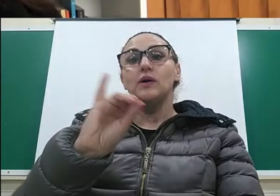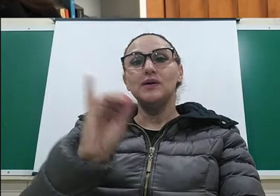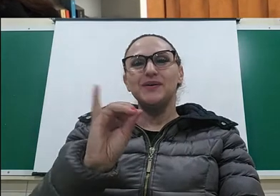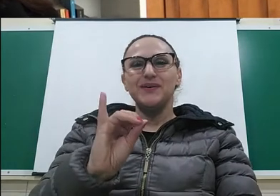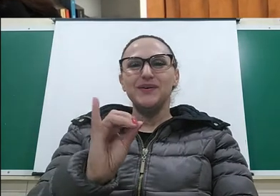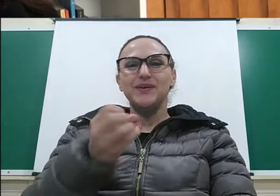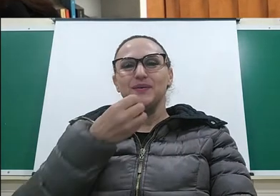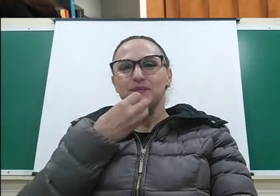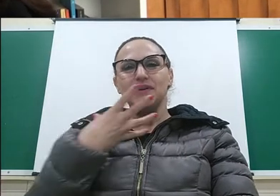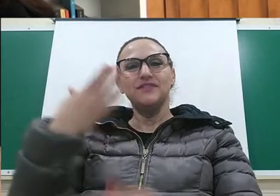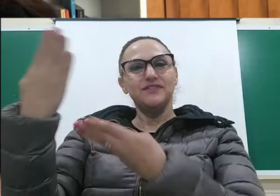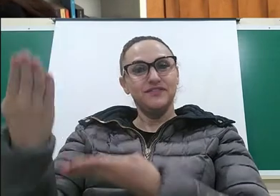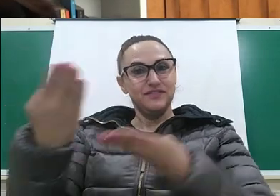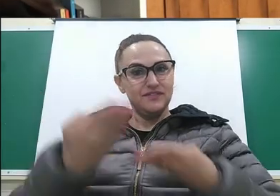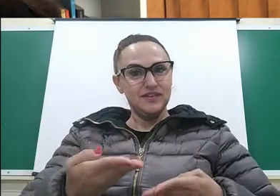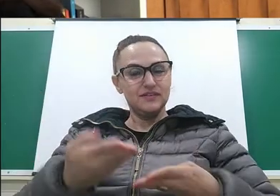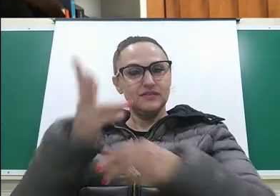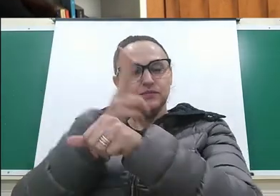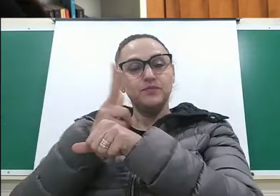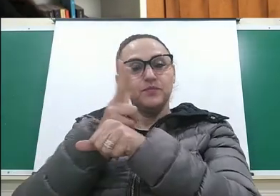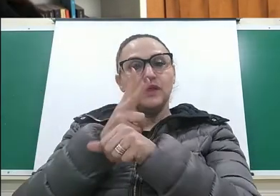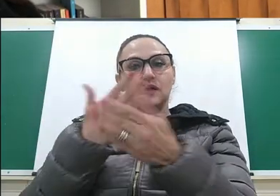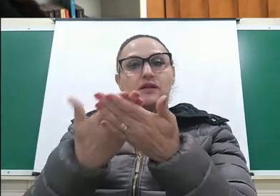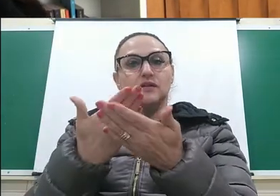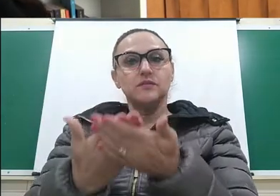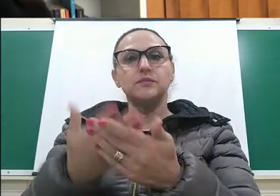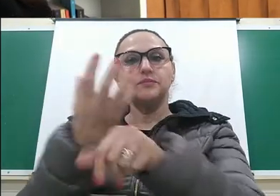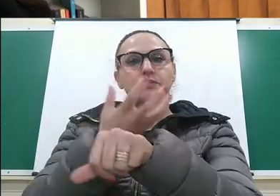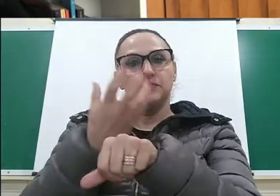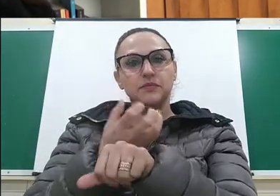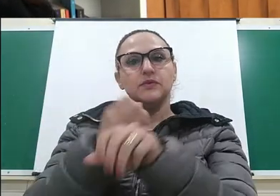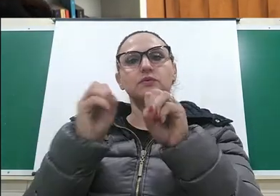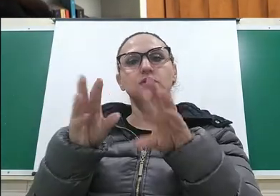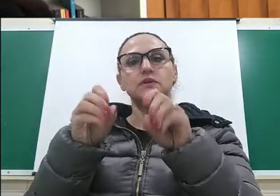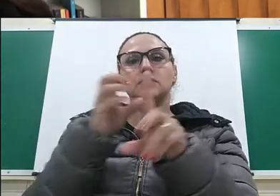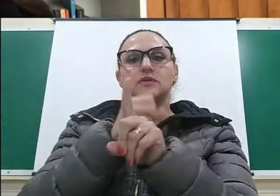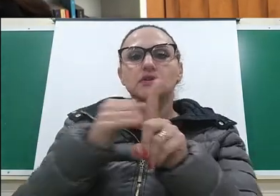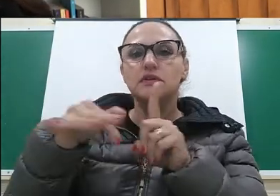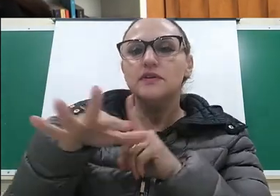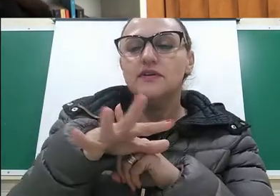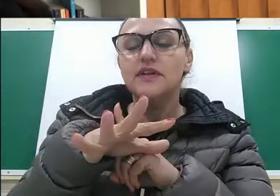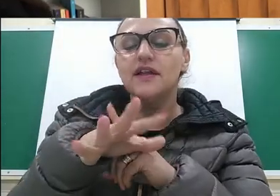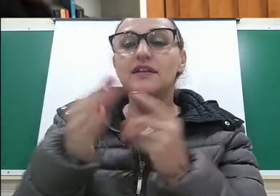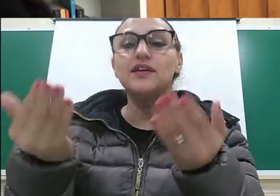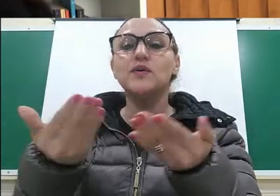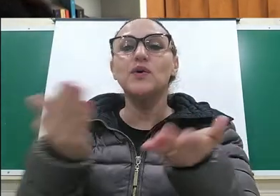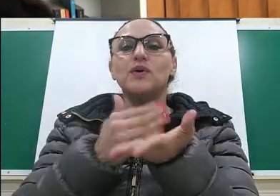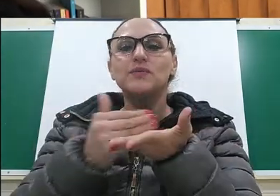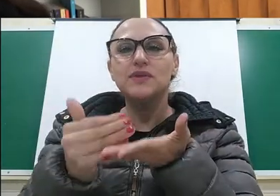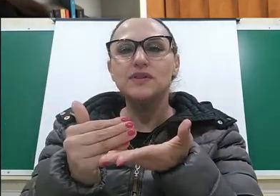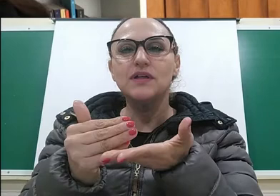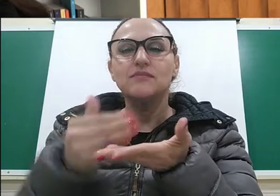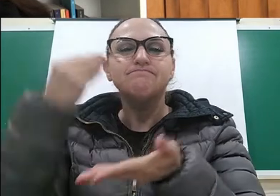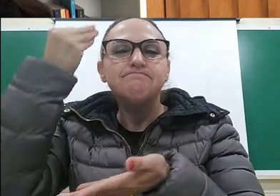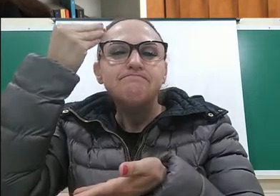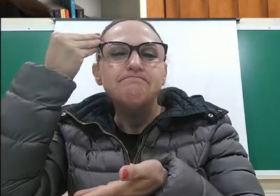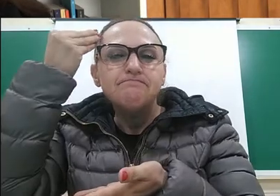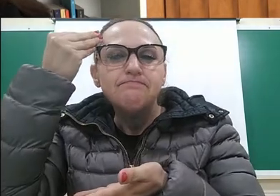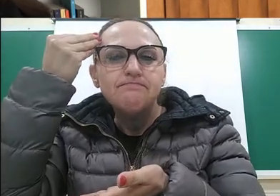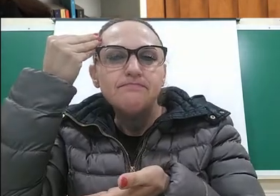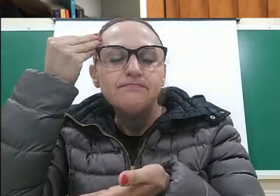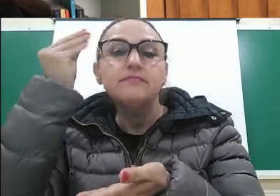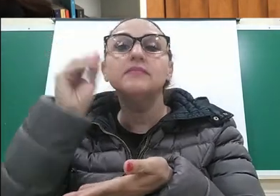Olá, seja bem-vindo a mais uma videoaula da nossa disciplina de Educação e Sociedade. E hoje eu gostaria de iniciar a nossa aula com uma